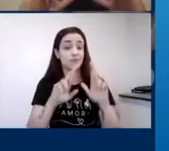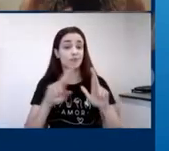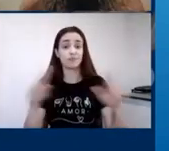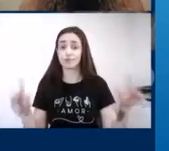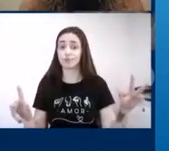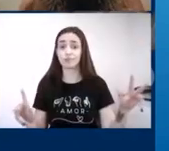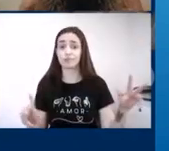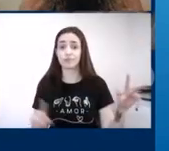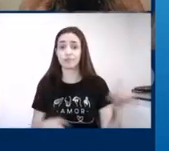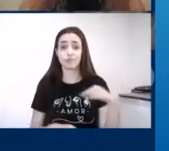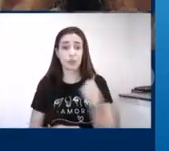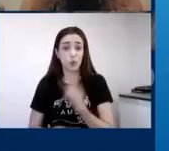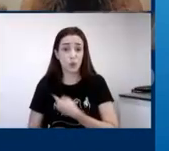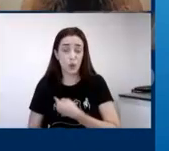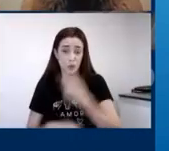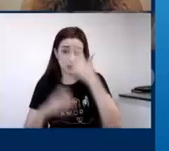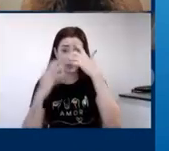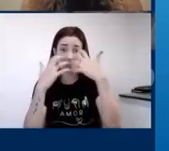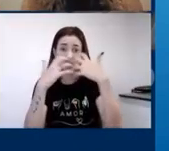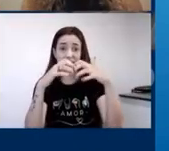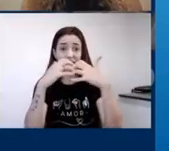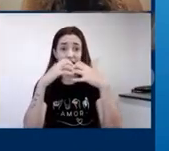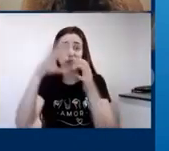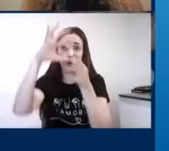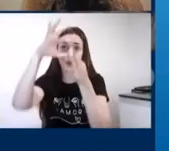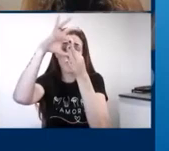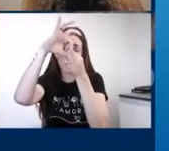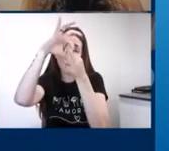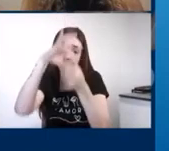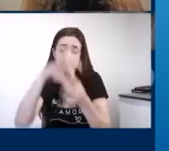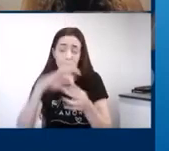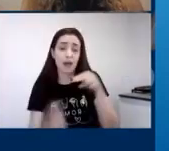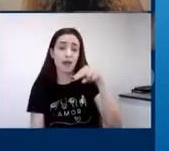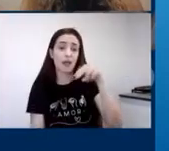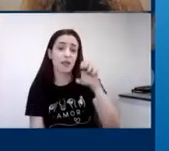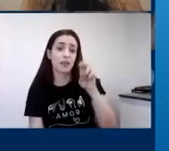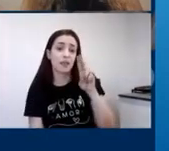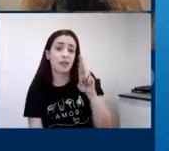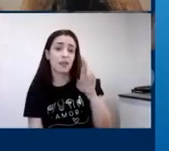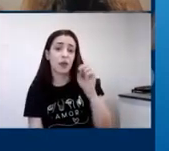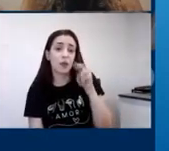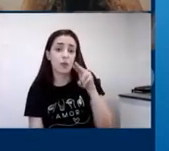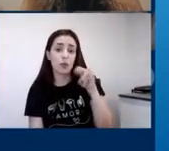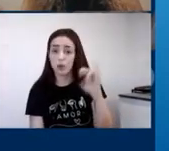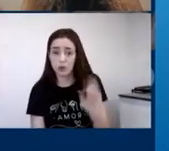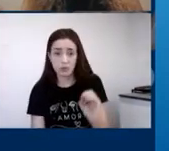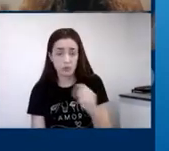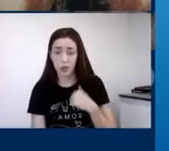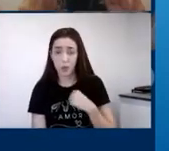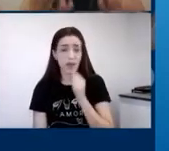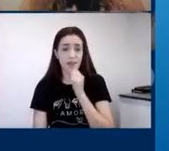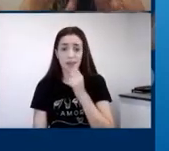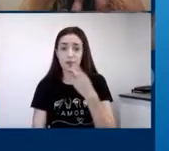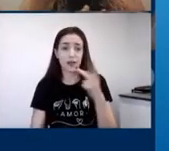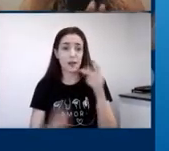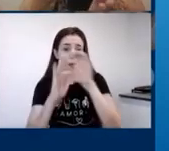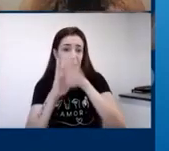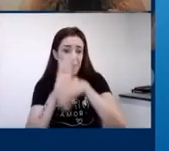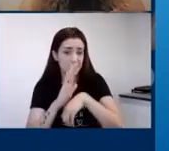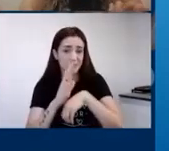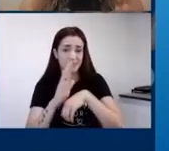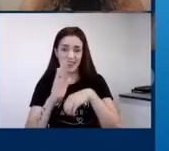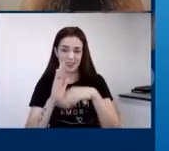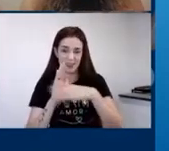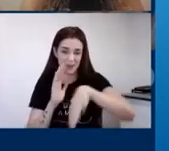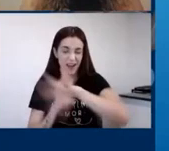faz parte de uma neurodiversidade, e aqui a gente não está falando nem no conceito de patologia. Eu estou falando num conceito